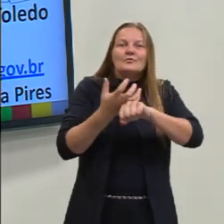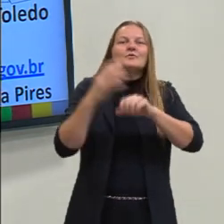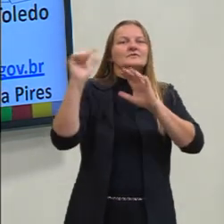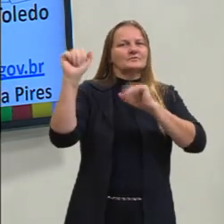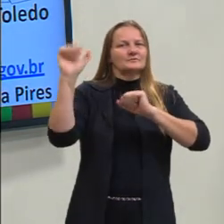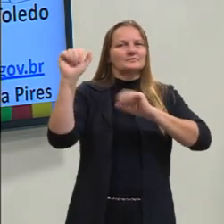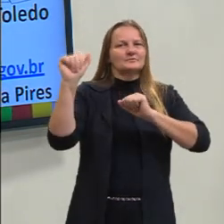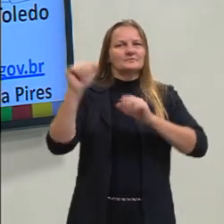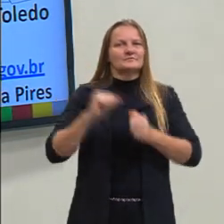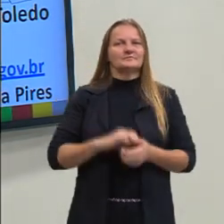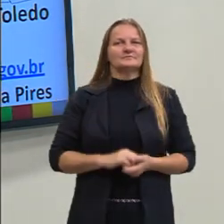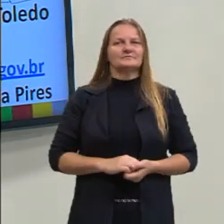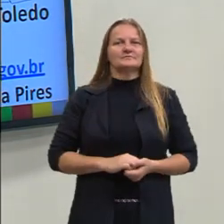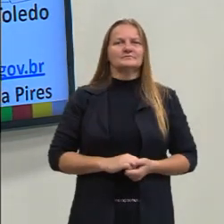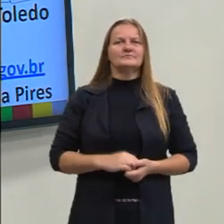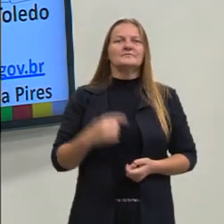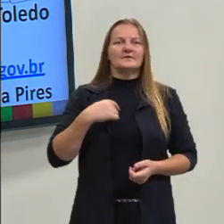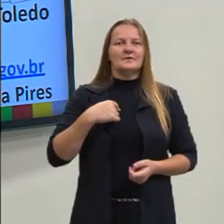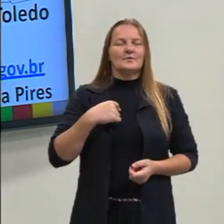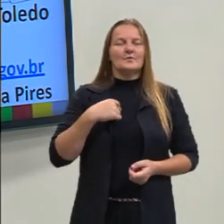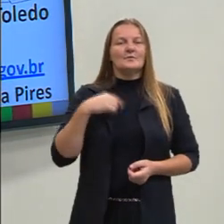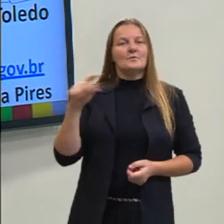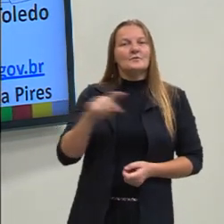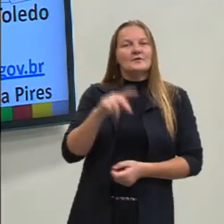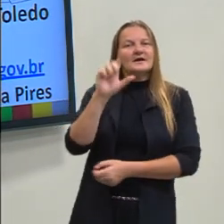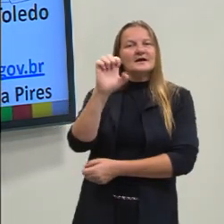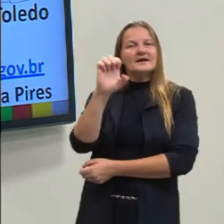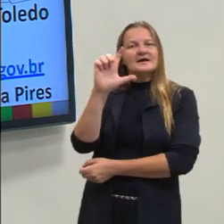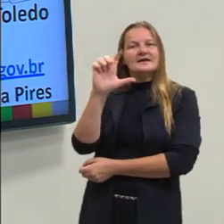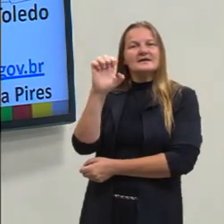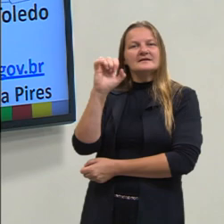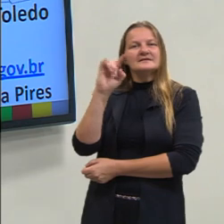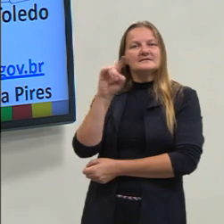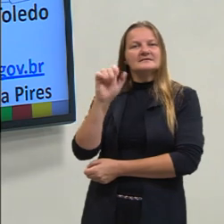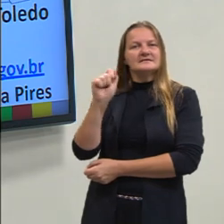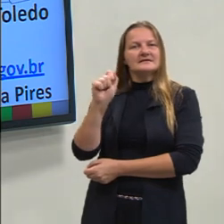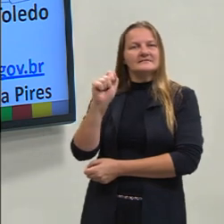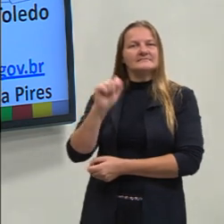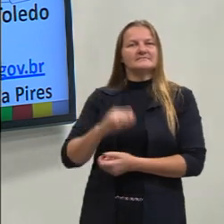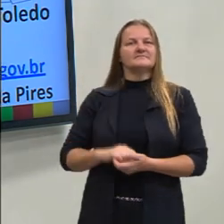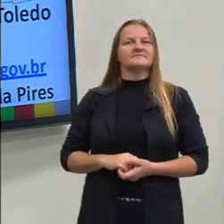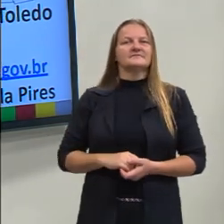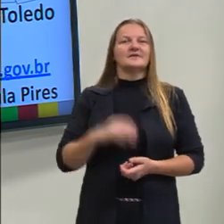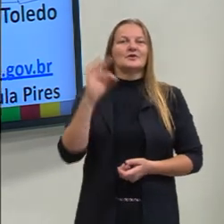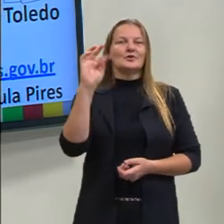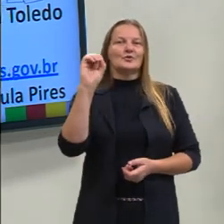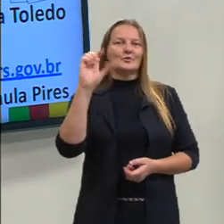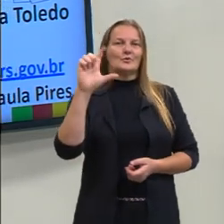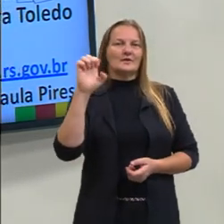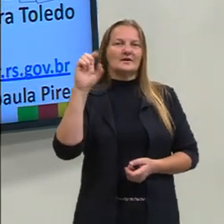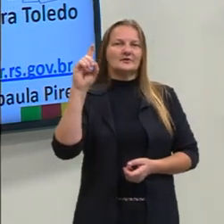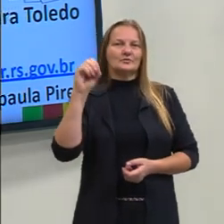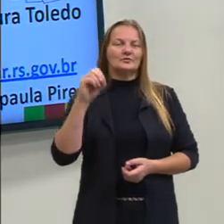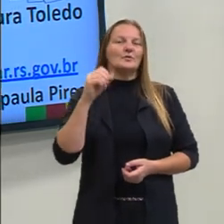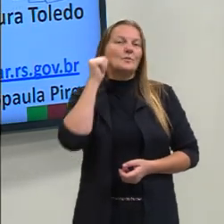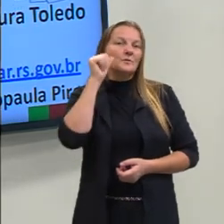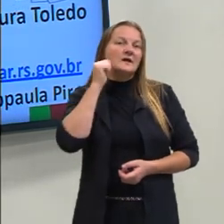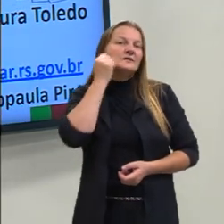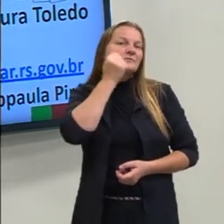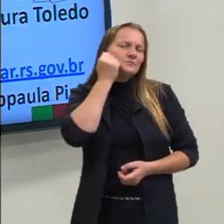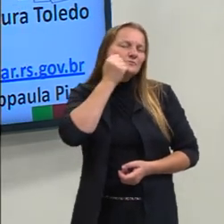espanhola. Eu sou a maestra Elisá, Elisá da Fontoura Toledo. Sou uma mulher